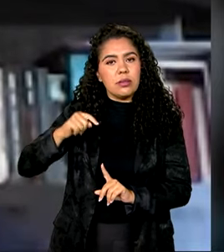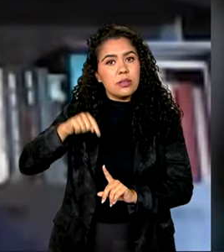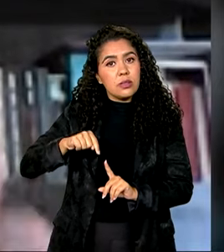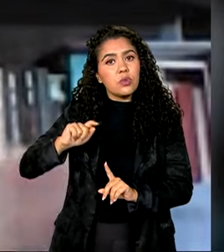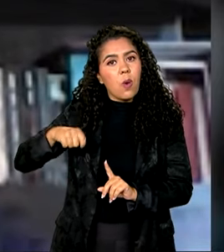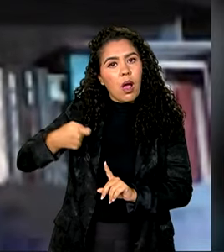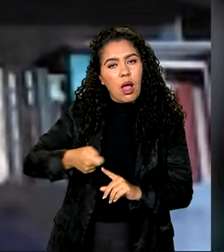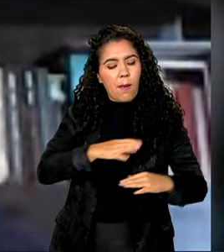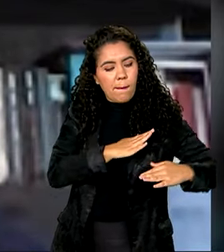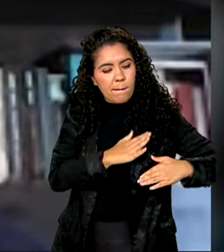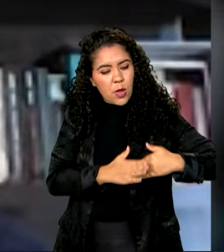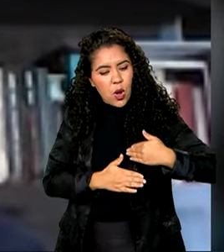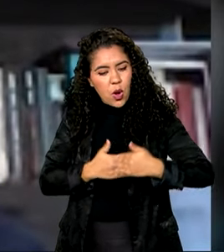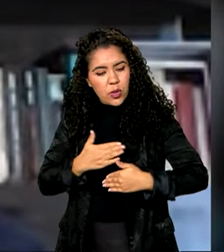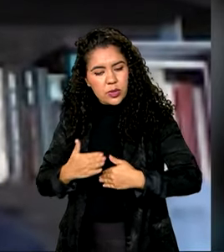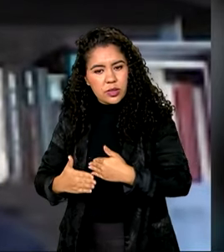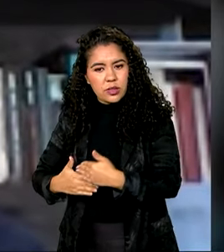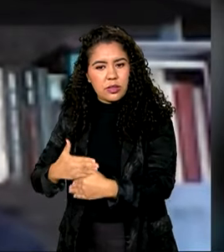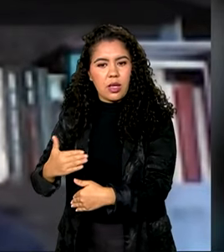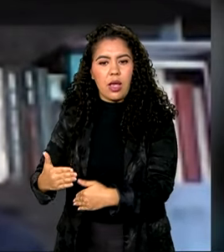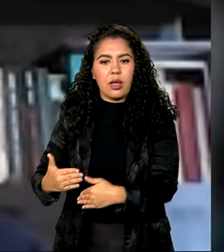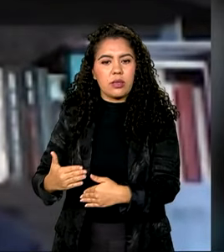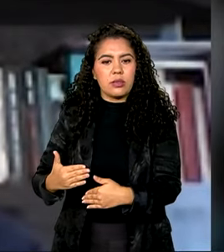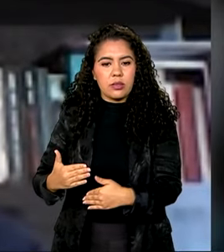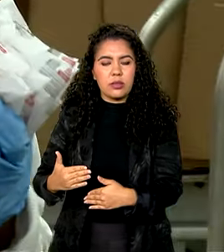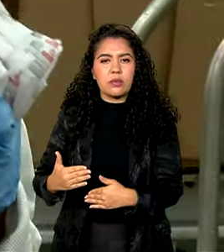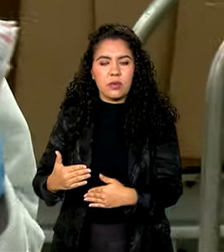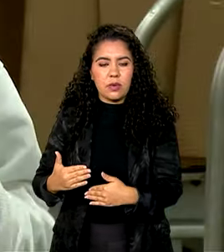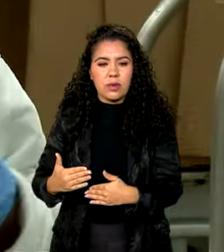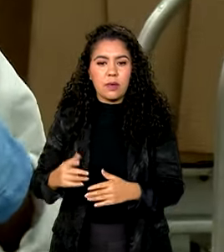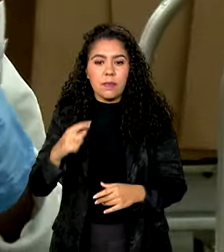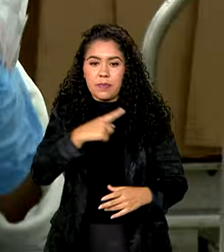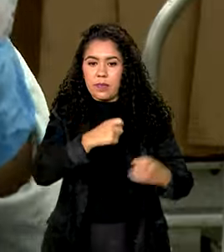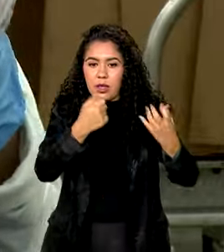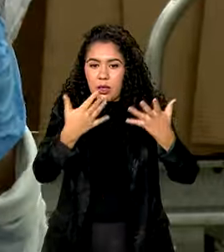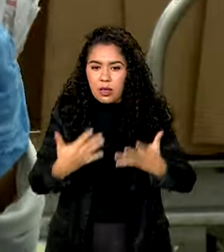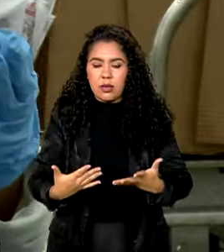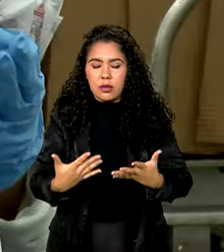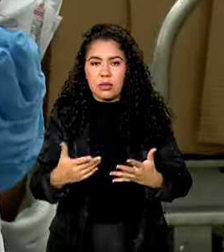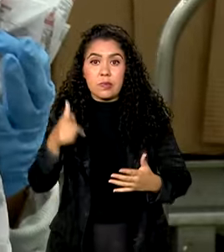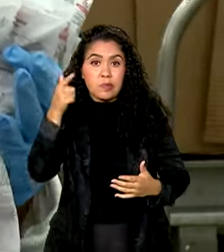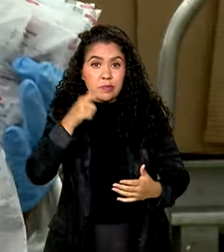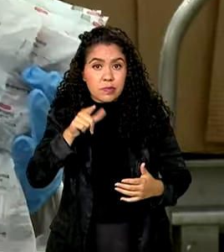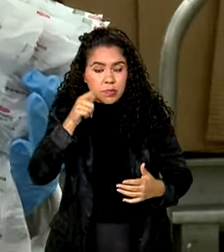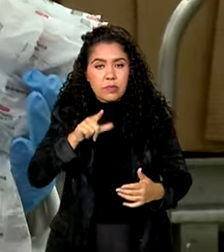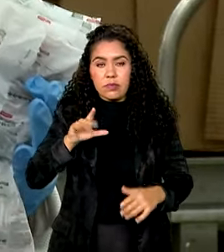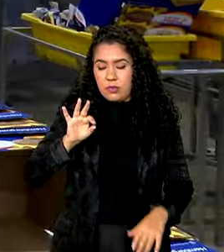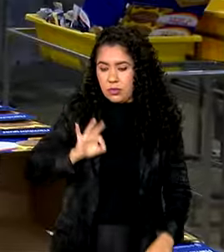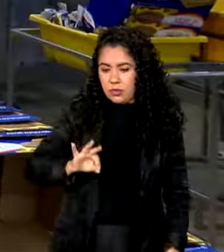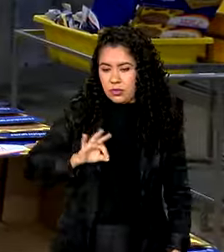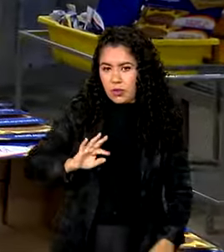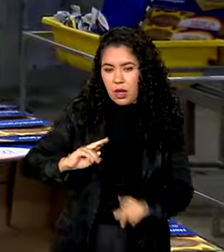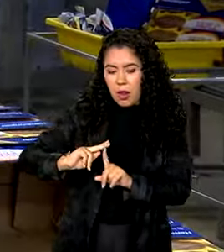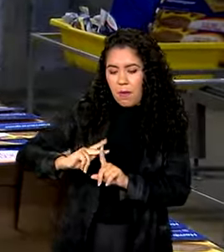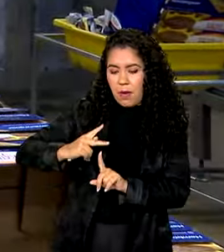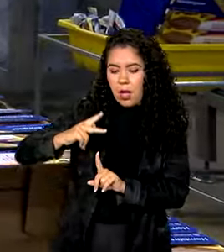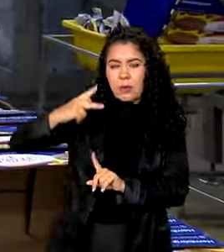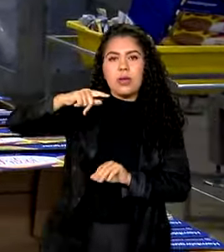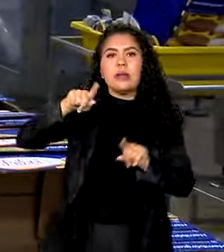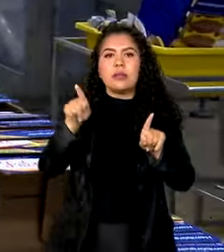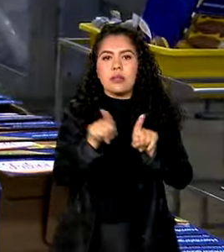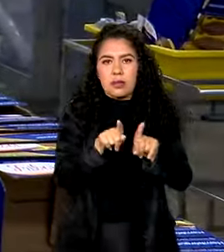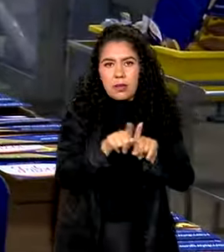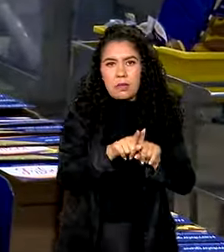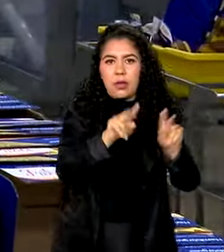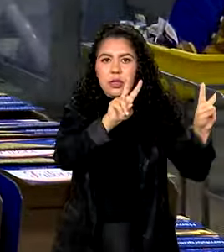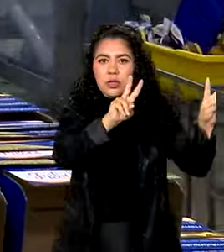processo que se manteve desde então. Apesar do crescimento individual na renda, houve uma redução